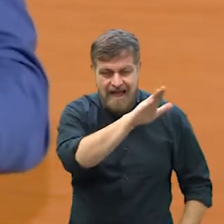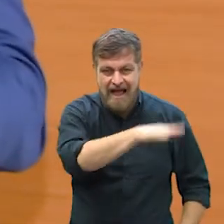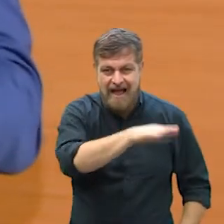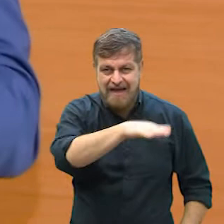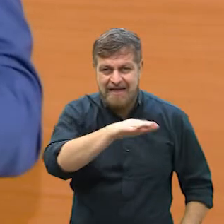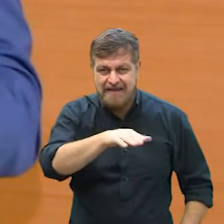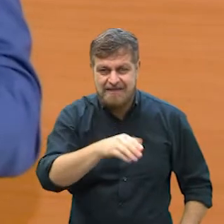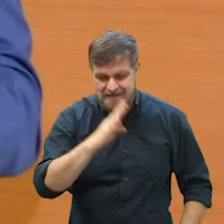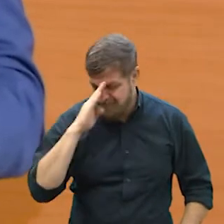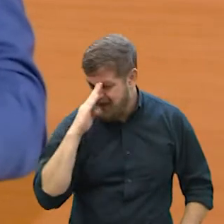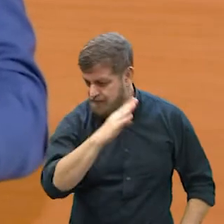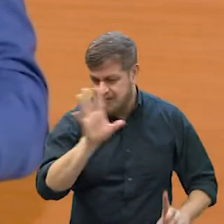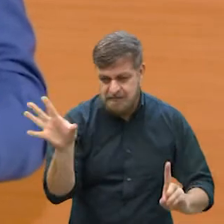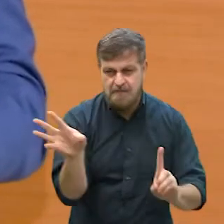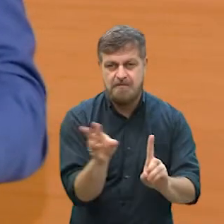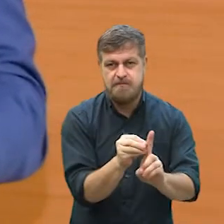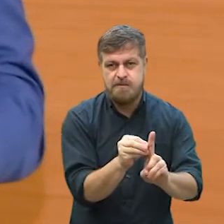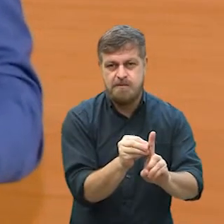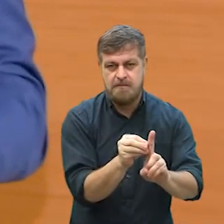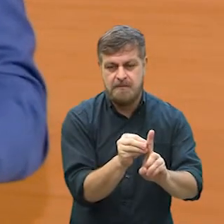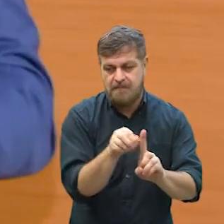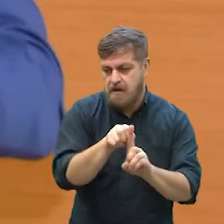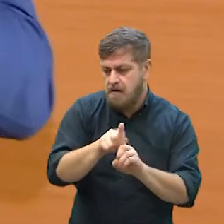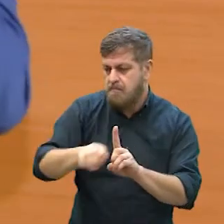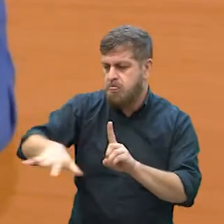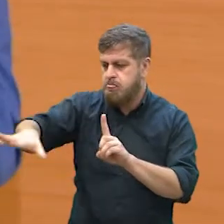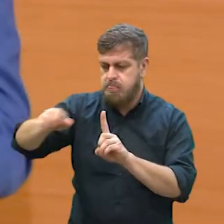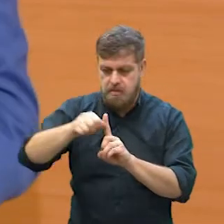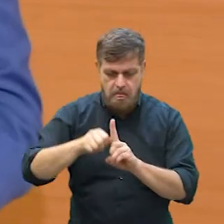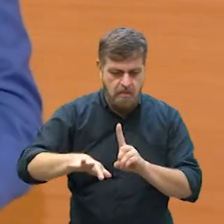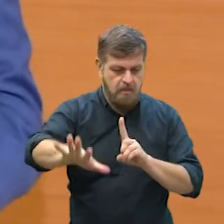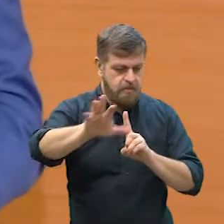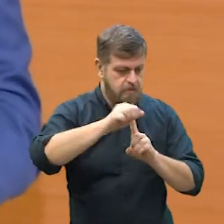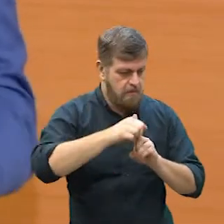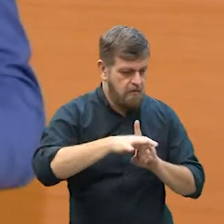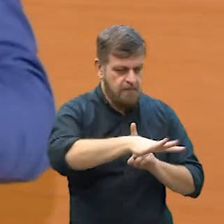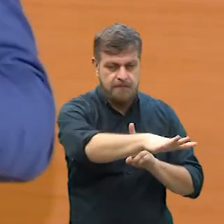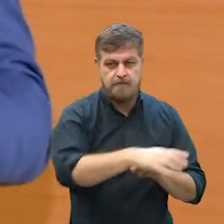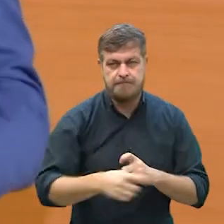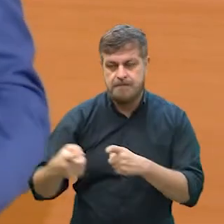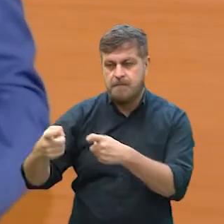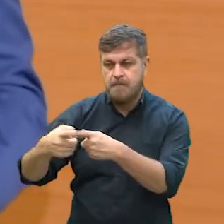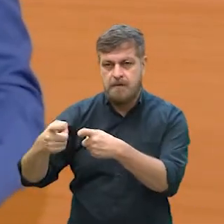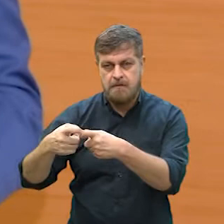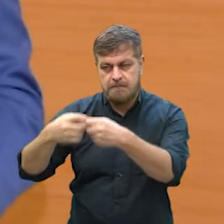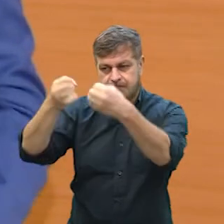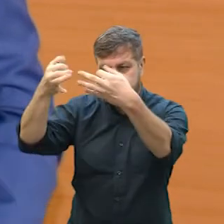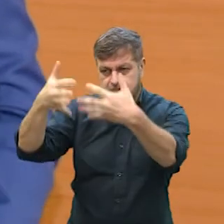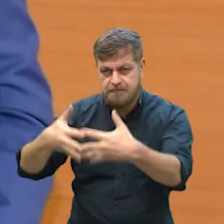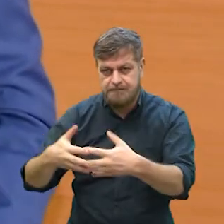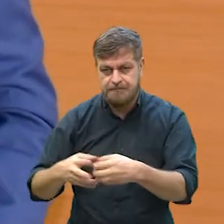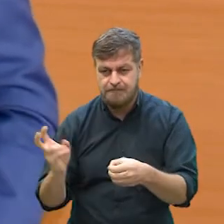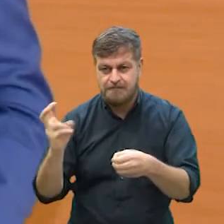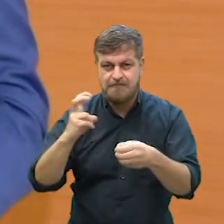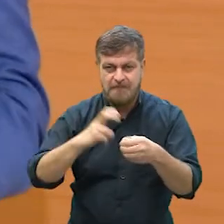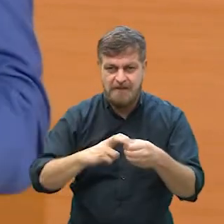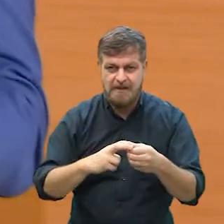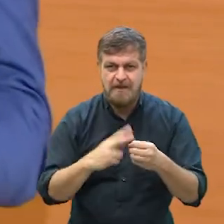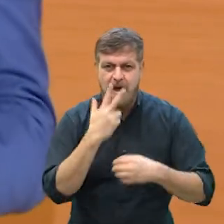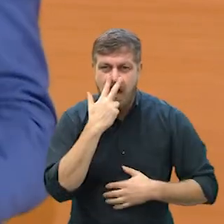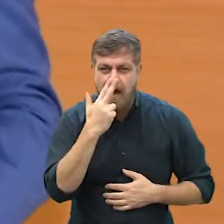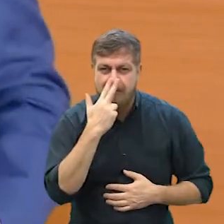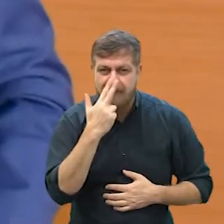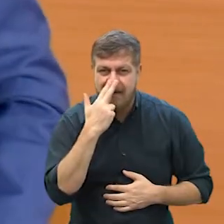a criança não é um vetor de transmissão. Os médicos falam que o vírus não